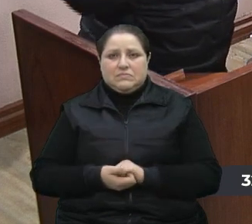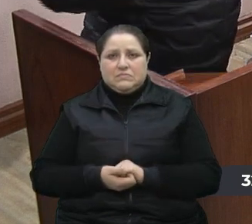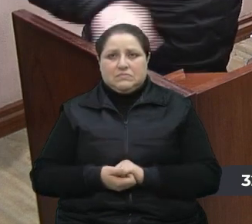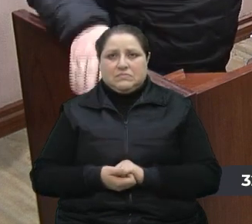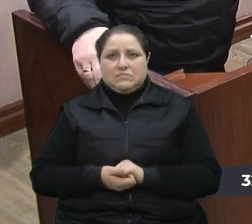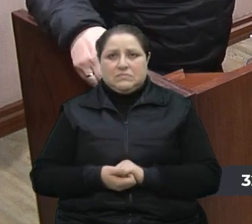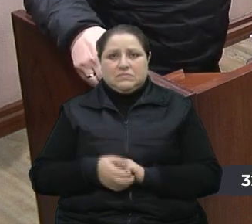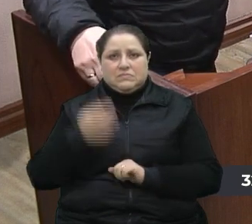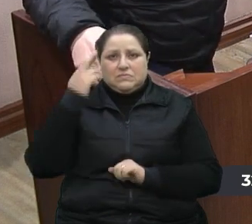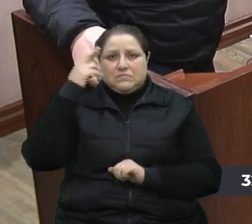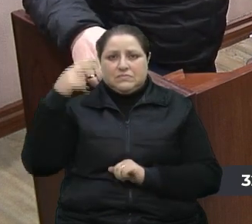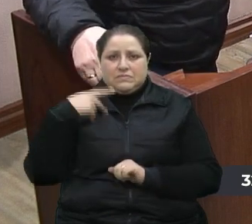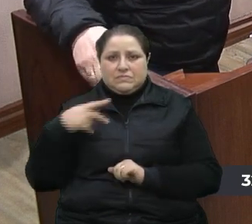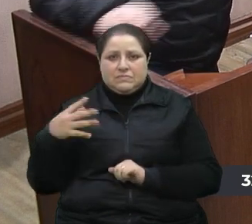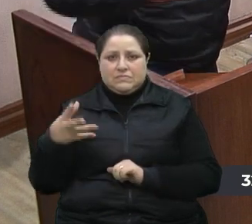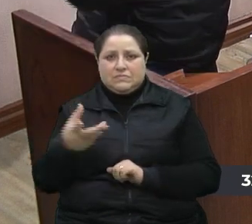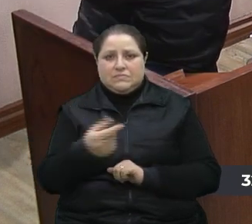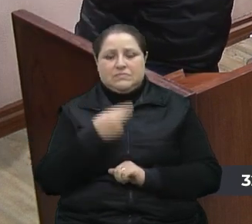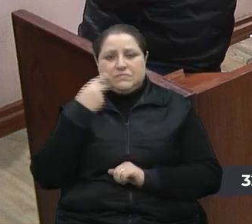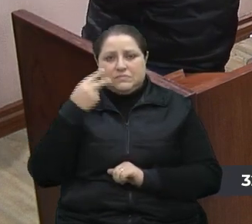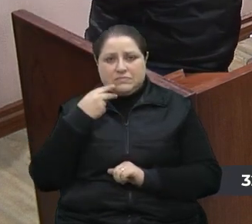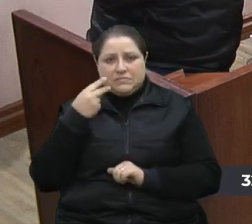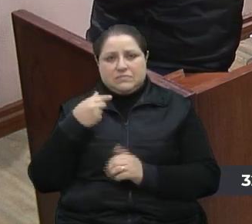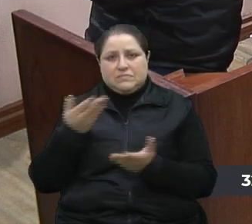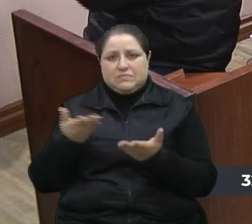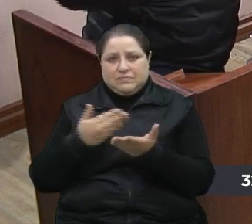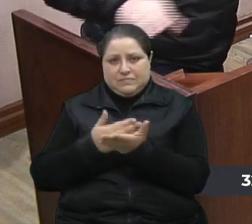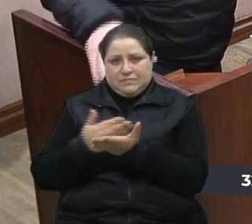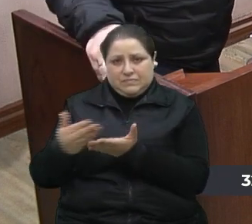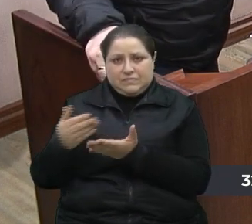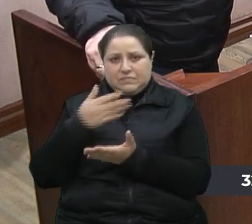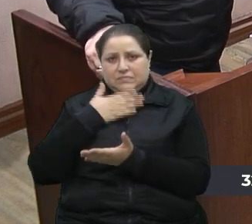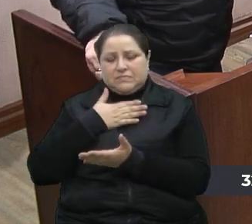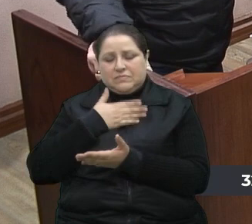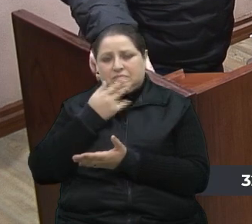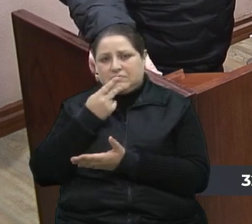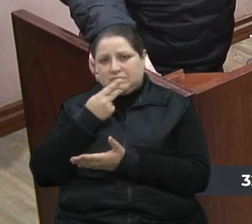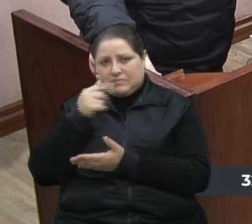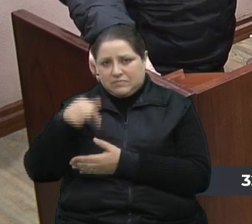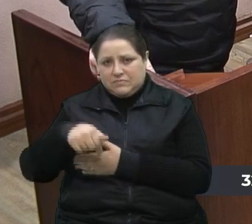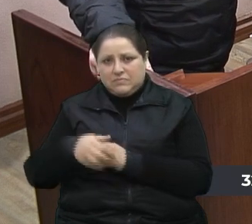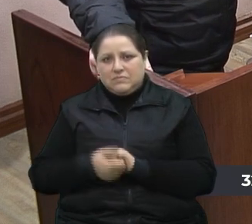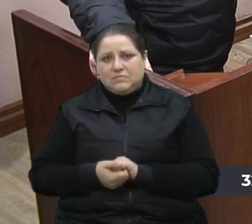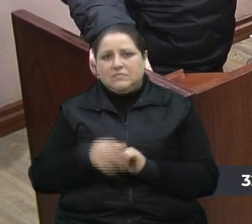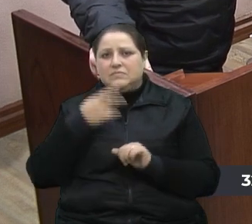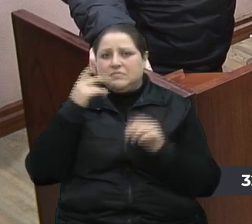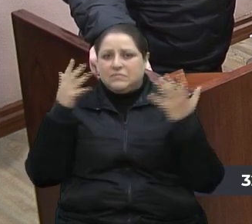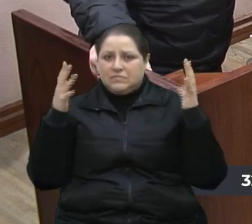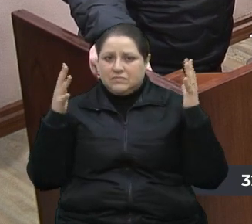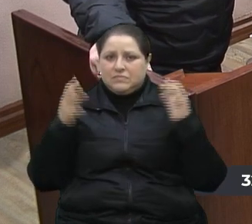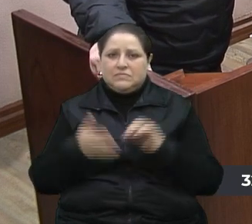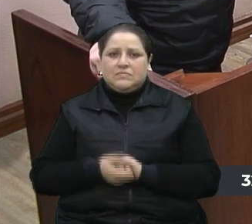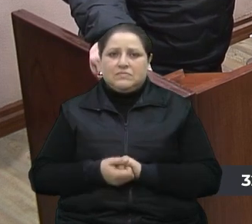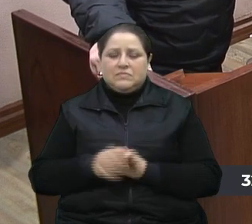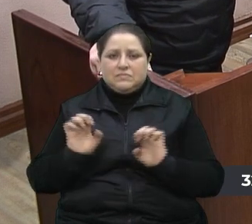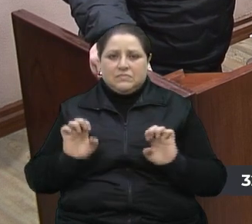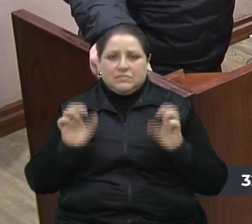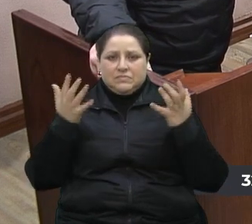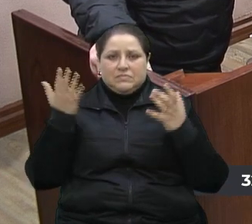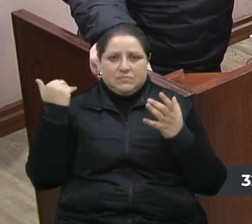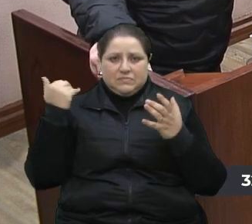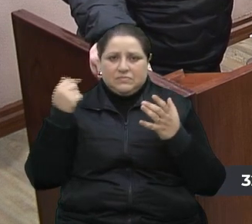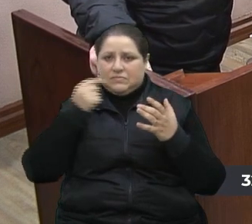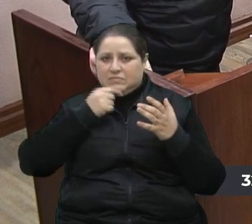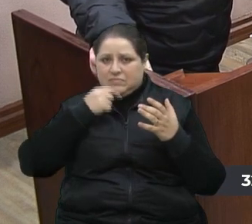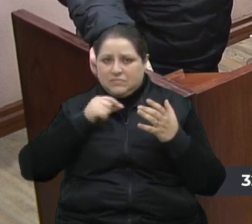Senhor presidente, senhoras e senhores vereadores, eu iniciei hoje a minha fala aqui, parabenizando um evento que aconteceu em